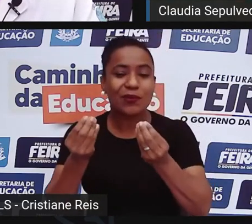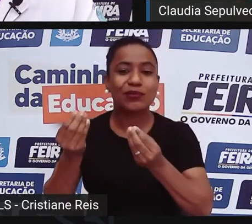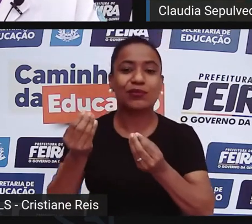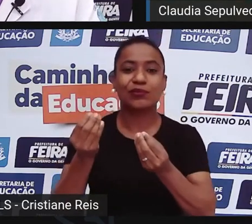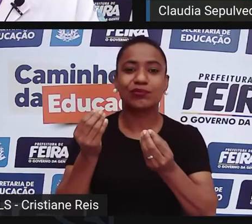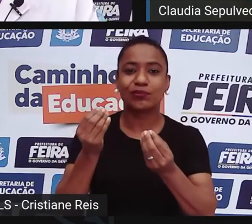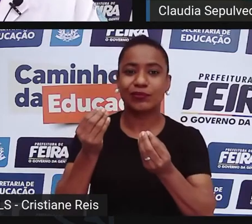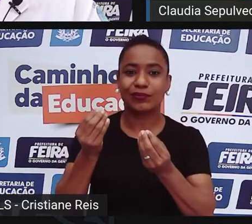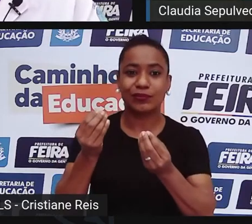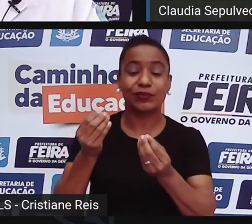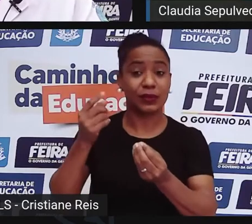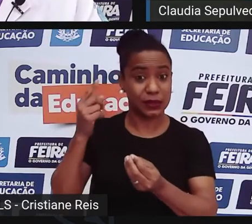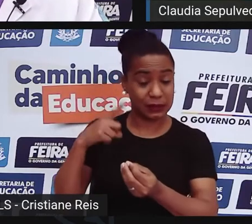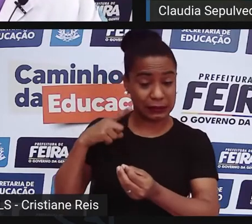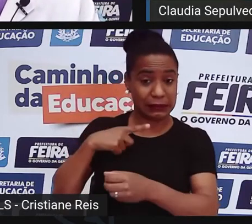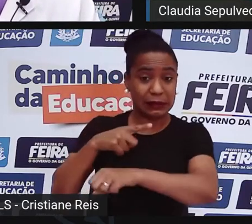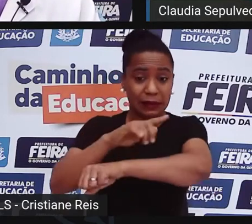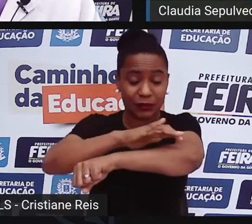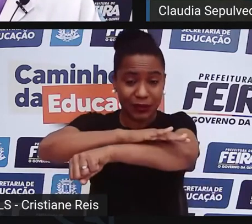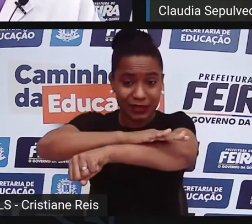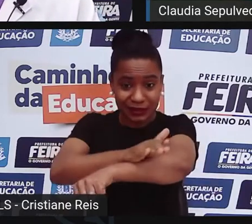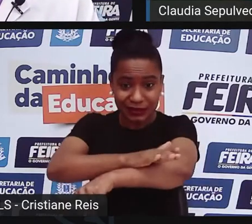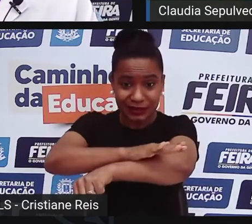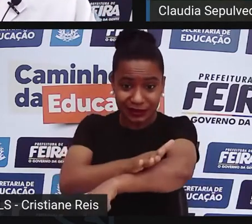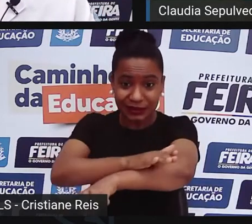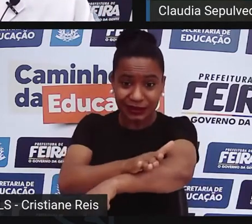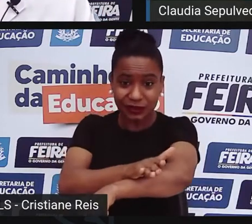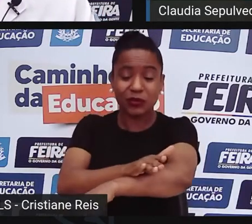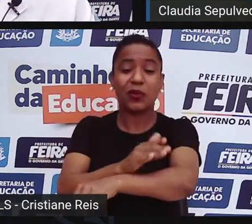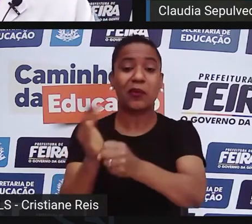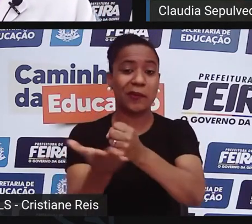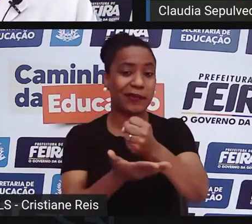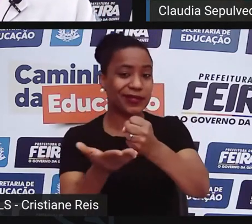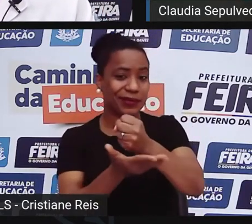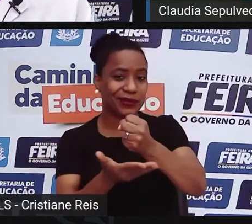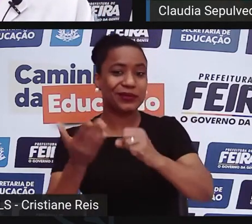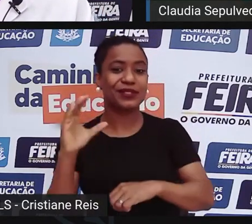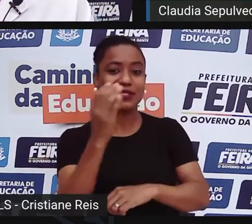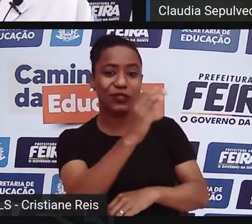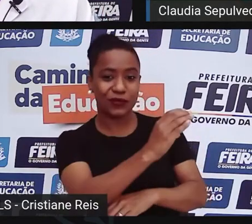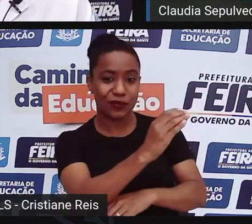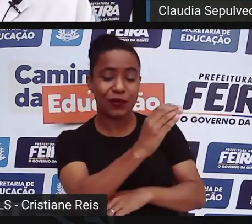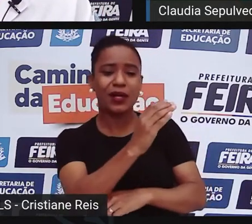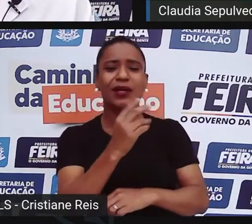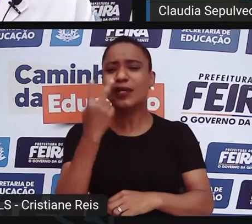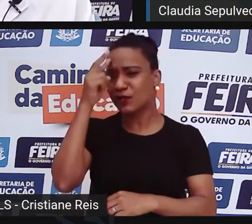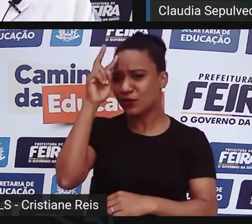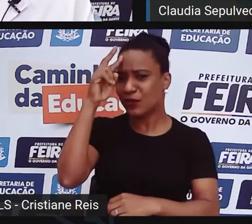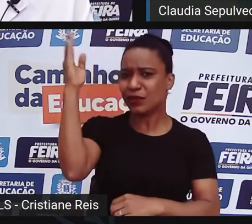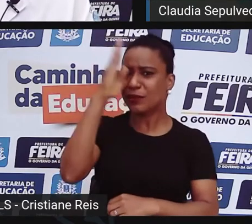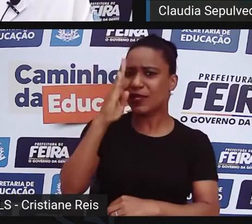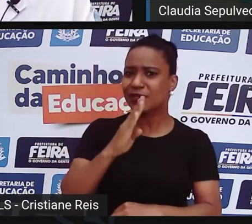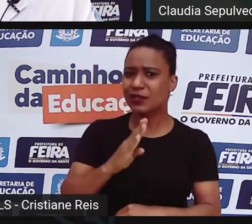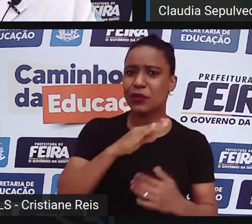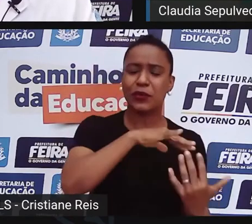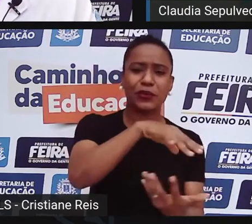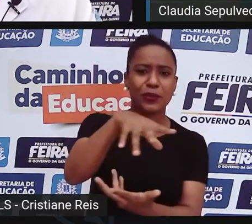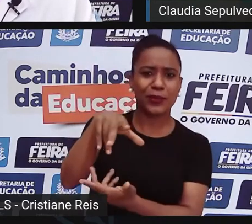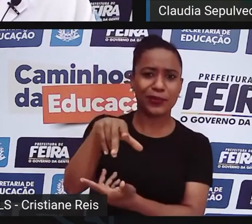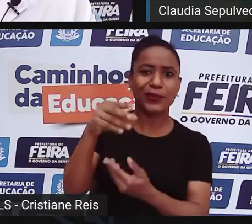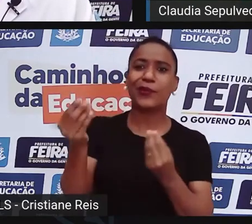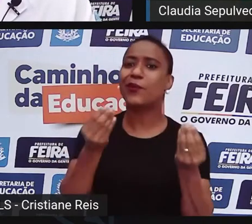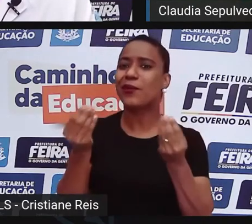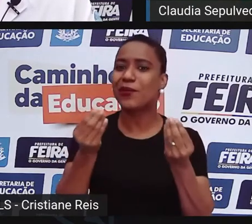esse racismo com base em argumentos científicos com a história do Brasil e do mundo, que vários